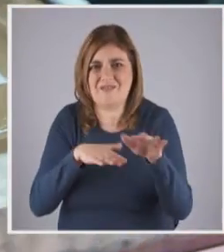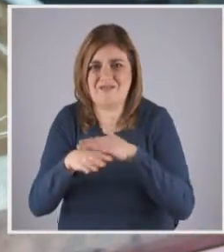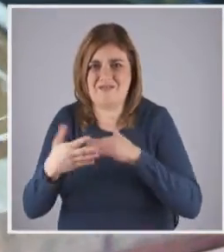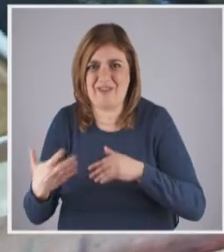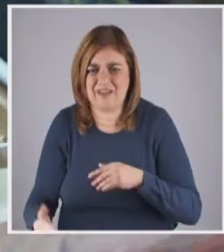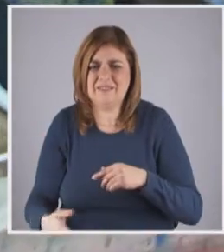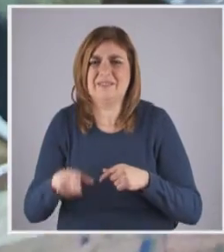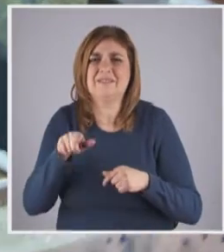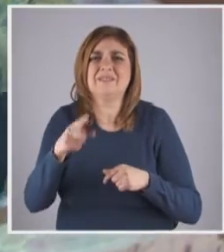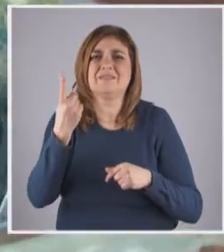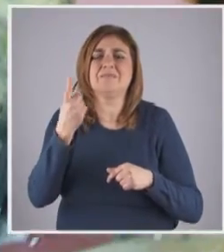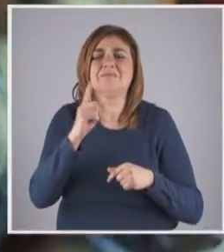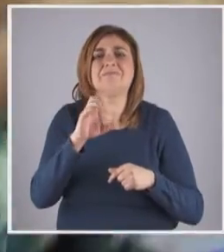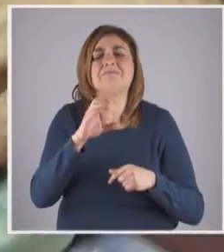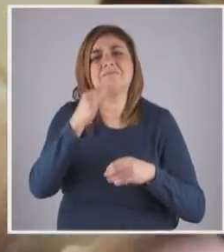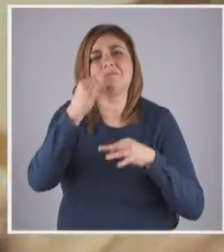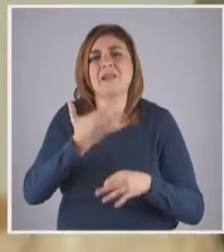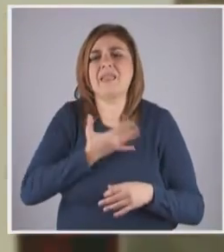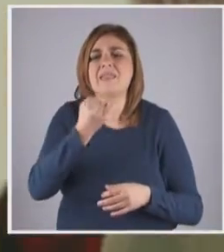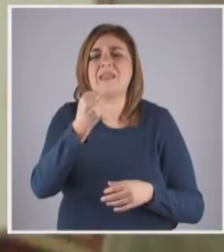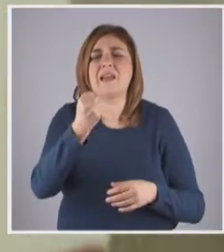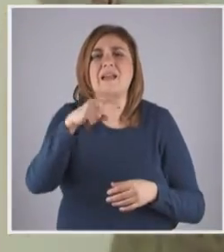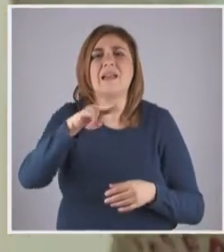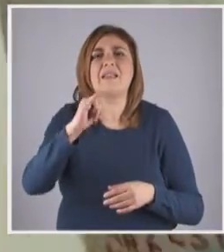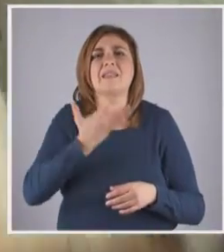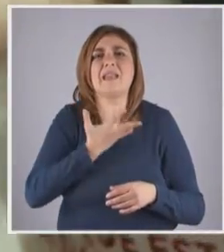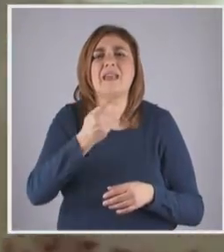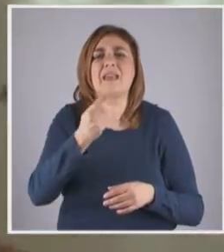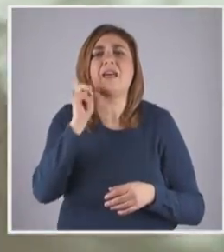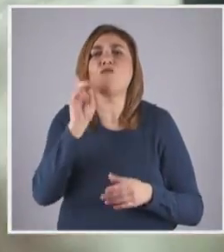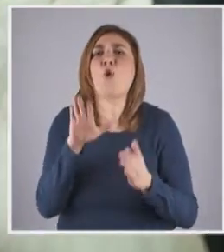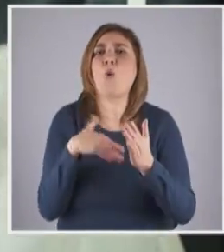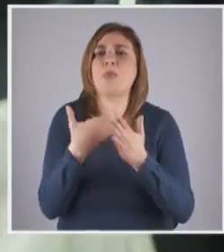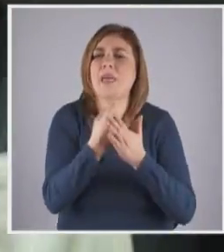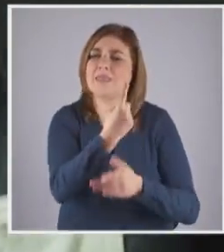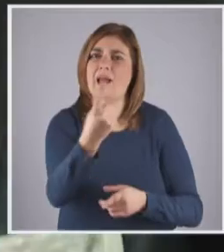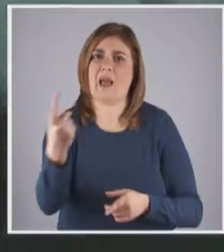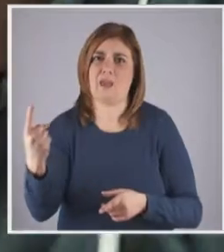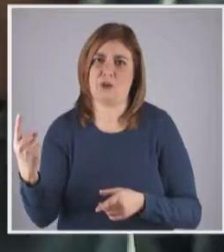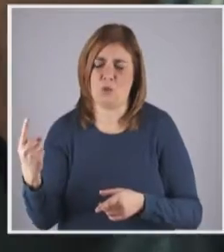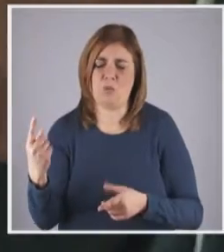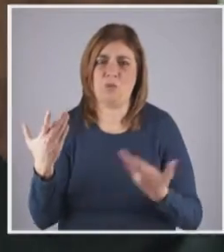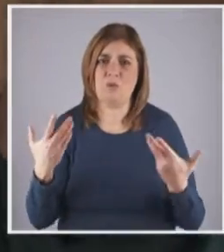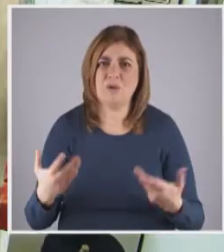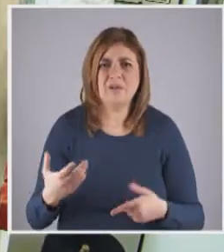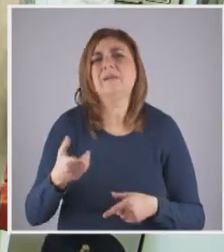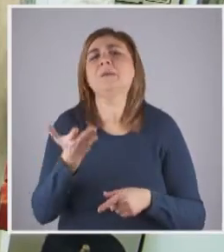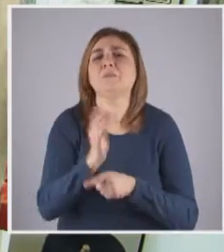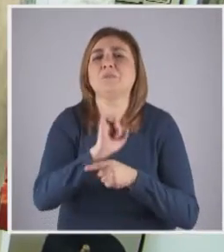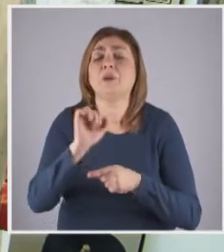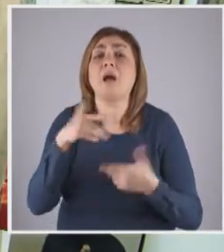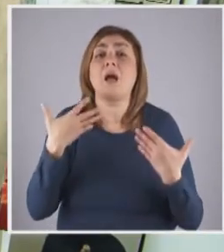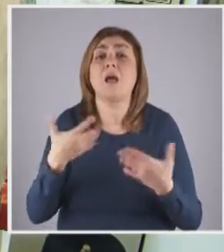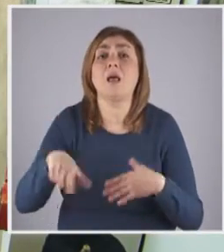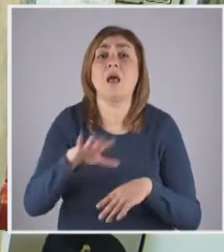É uma ferramenta de dignidade. Portanto, no fundo, está-se aqui a valorizar o trabalho de cada um deles individualmente. E, por exemplo, hoje em dia o que